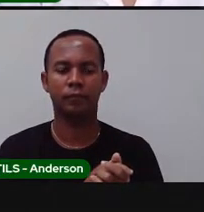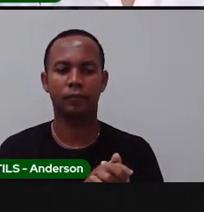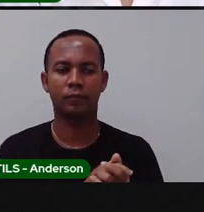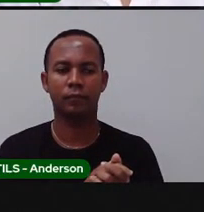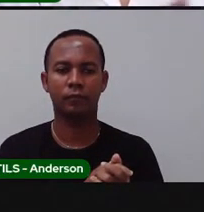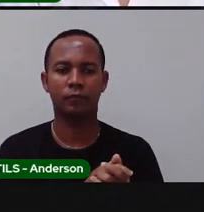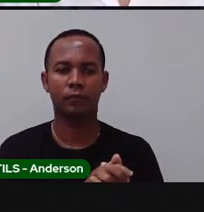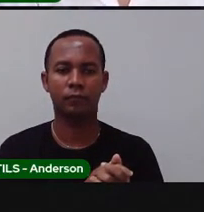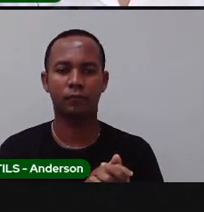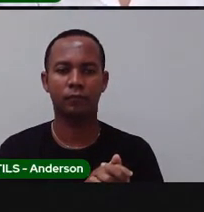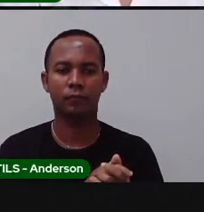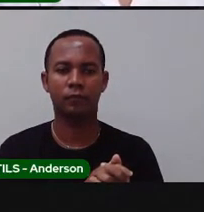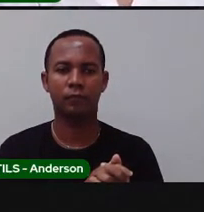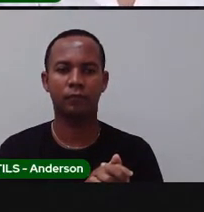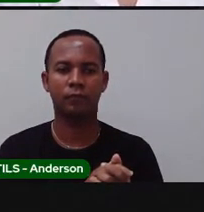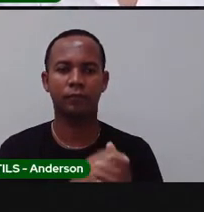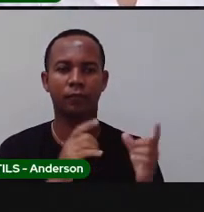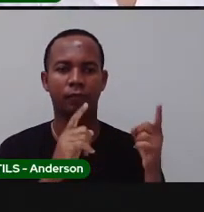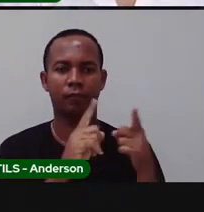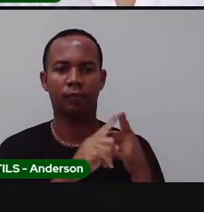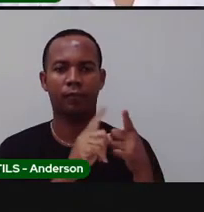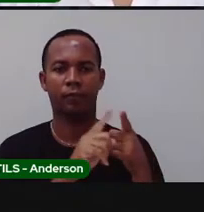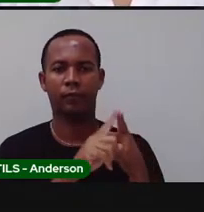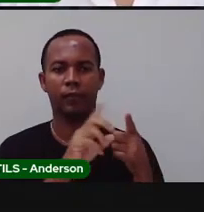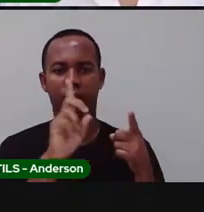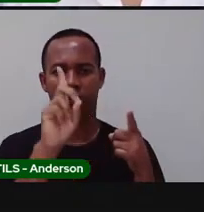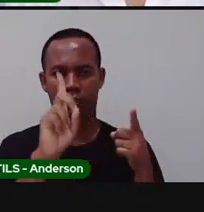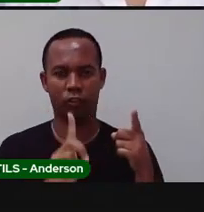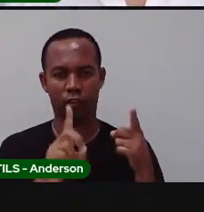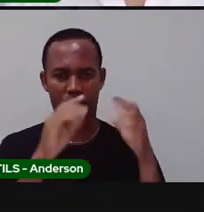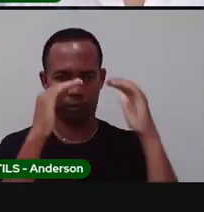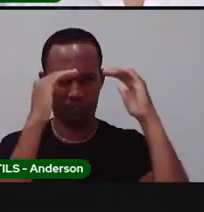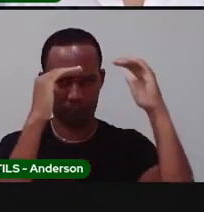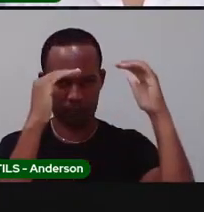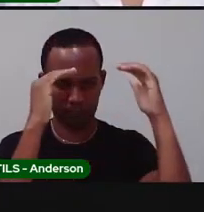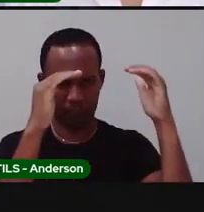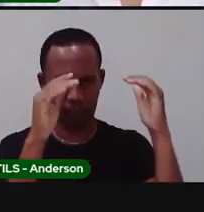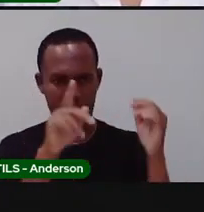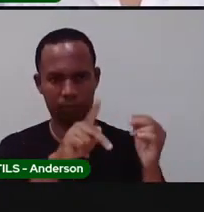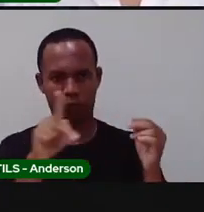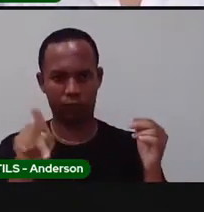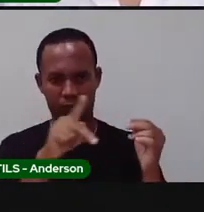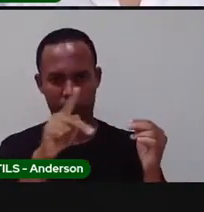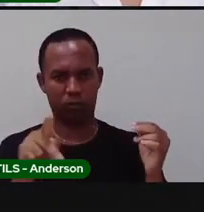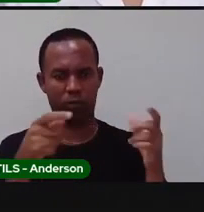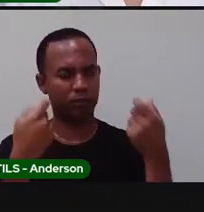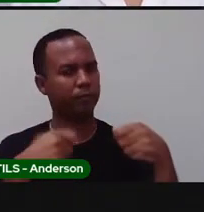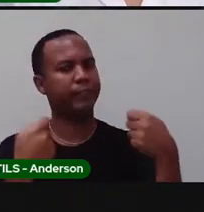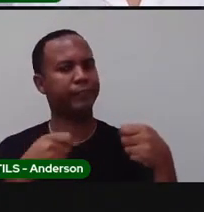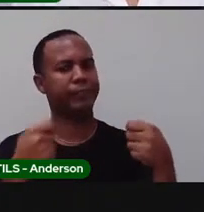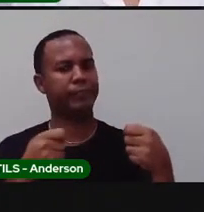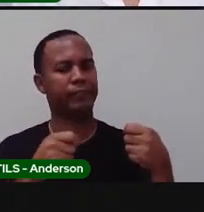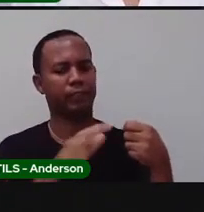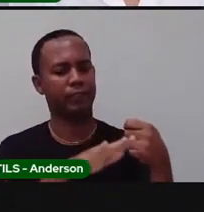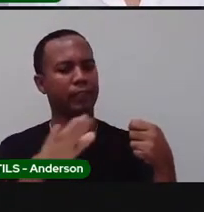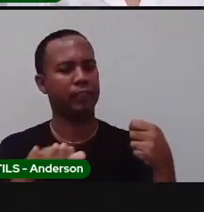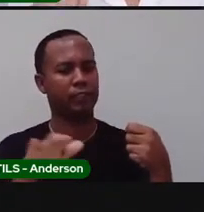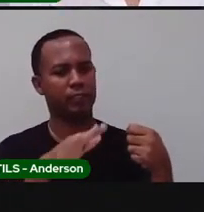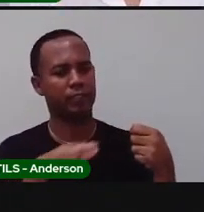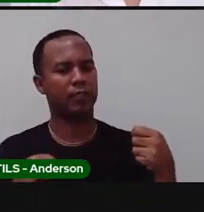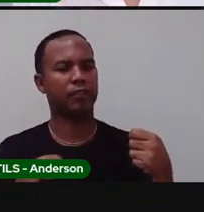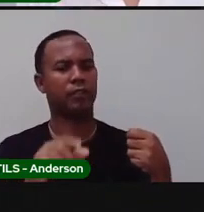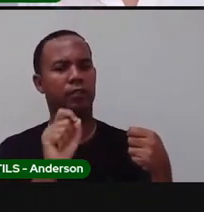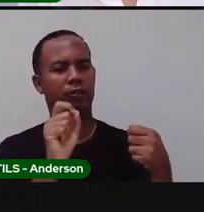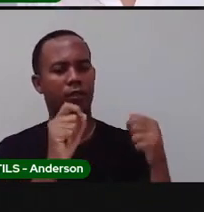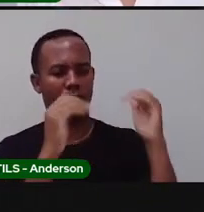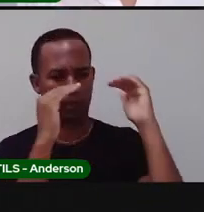Aí vem os ítems, né? Direito de ser respeitado por seus educadores, no caso, os professores. Então, a criança, ela tem o direito